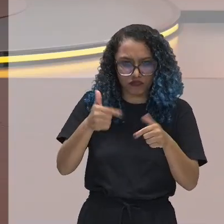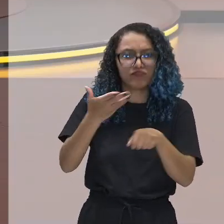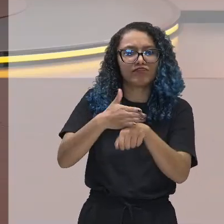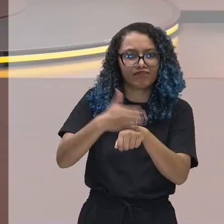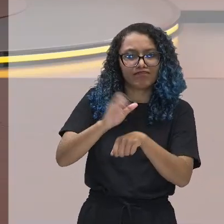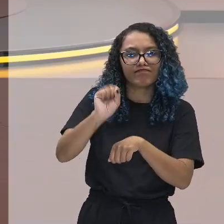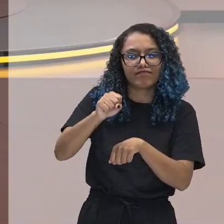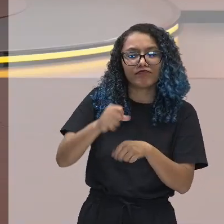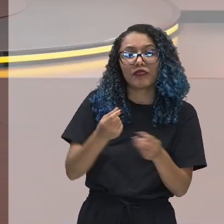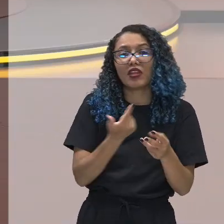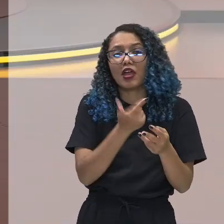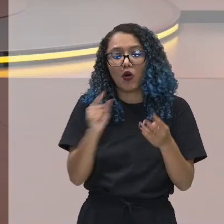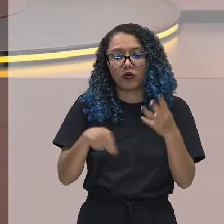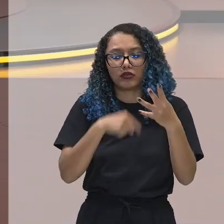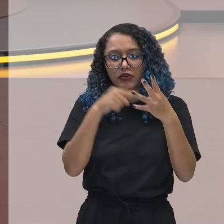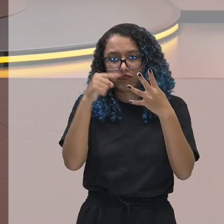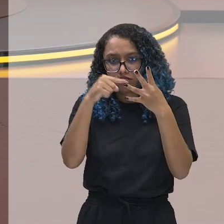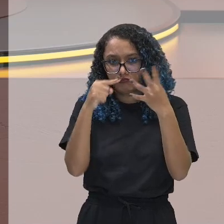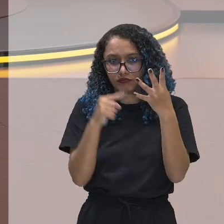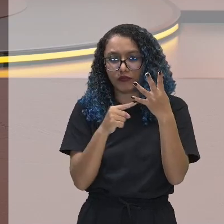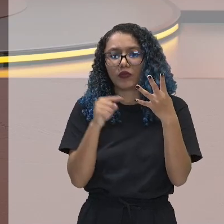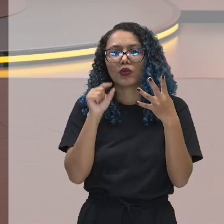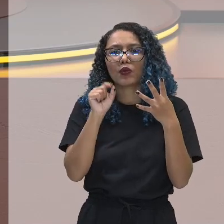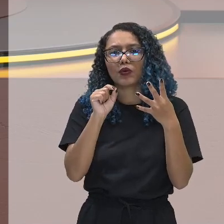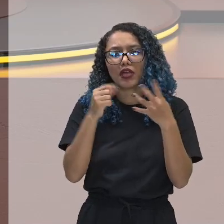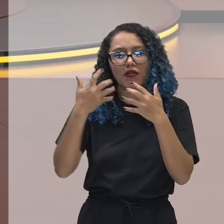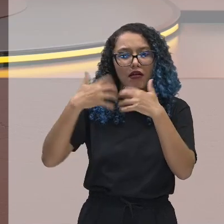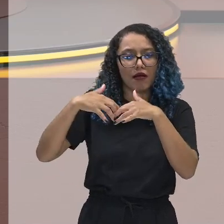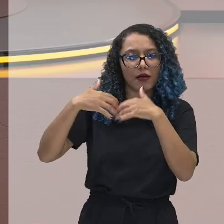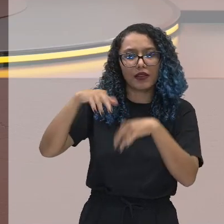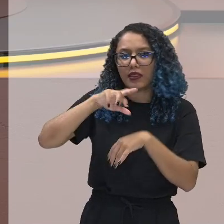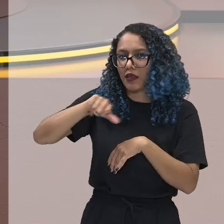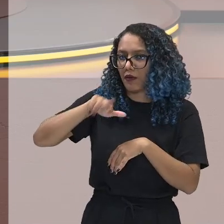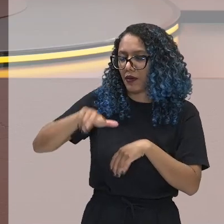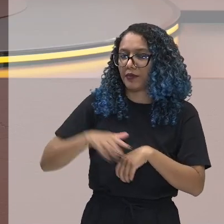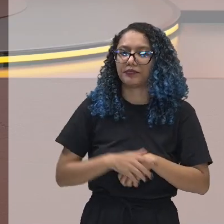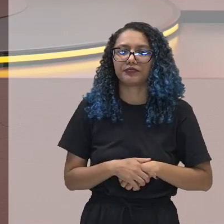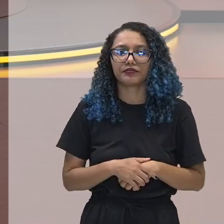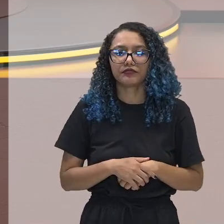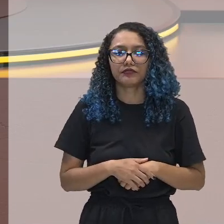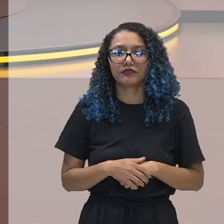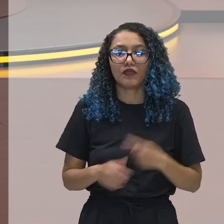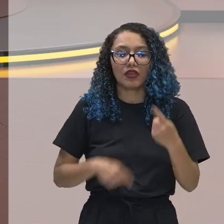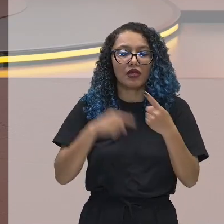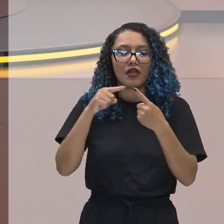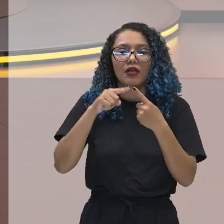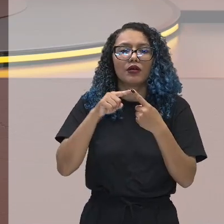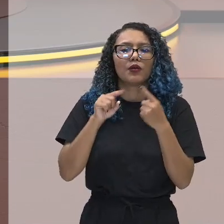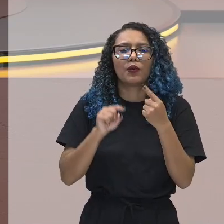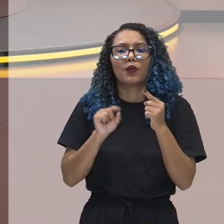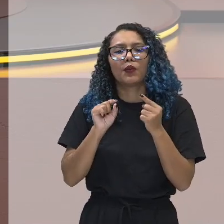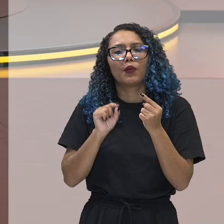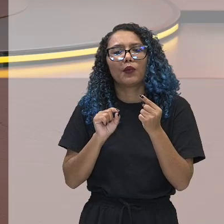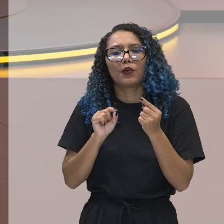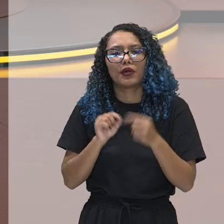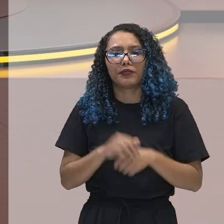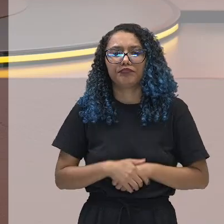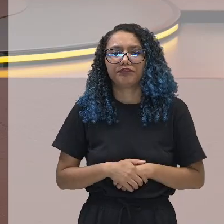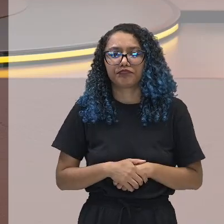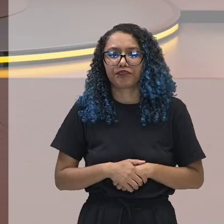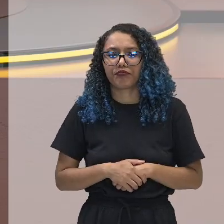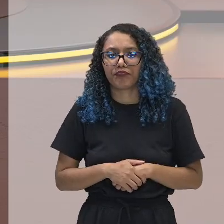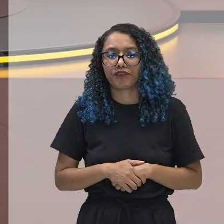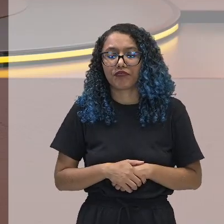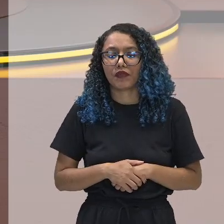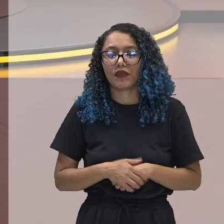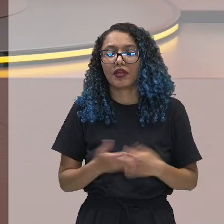chama, as outras duas de irracional. Então, a primeira ação ele chama de ação social racional com relação a